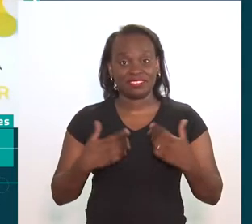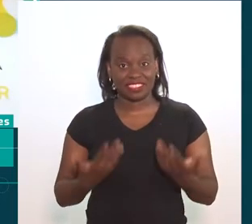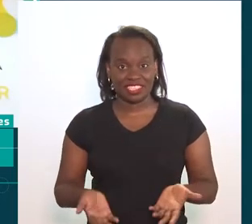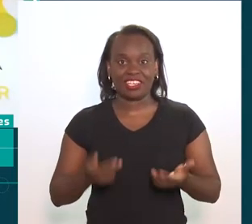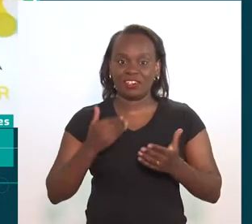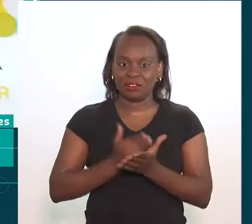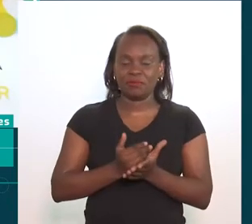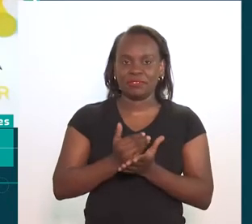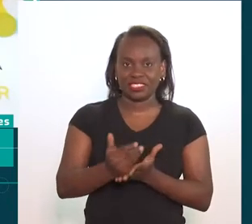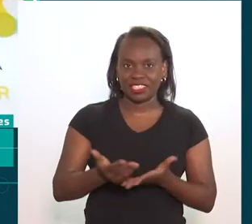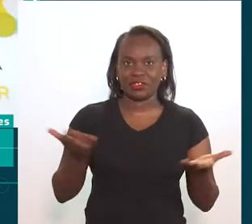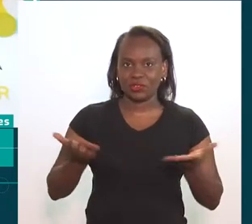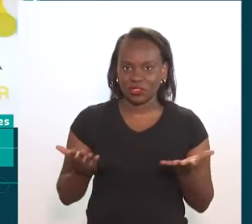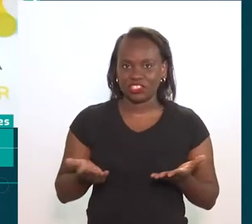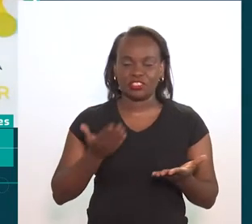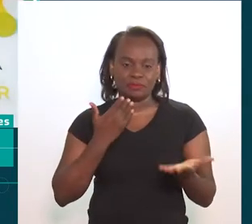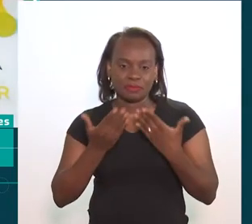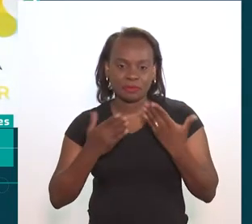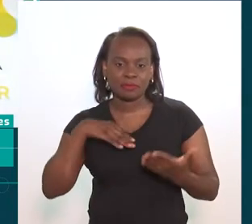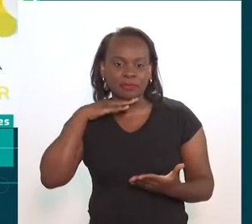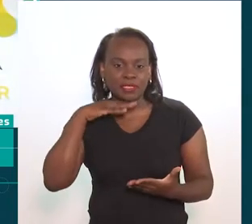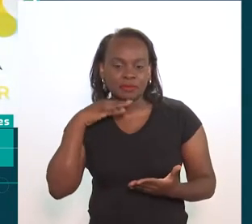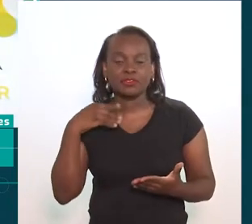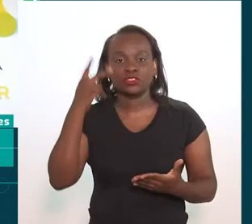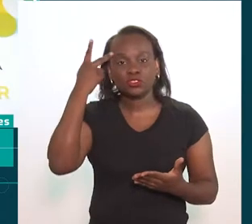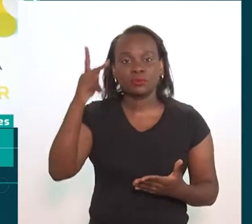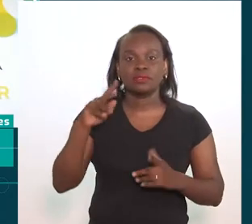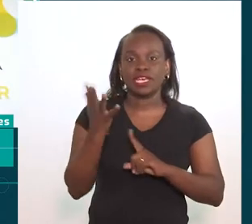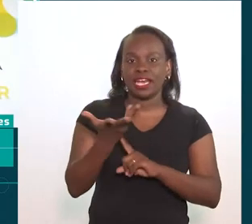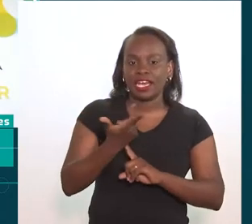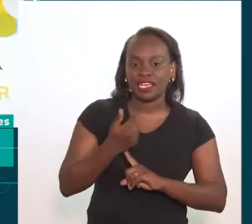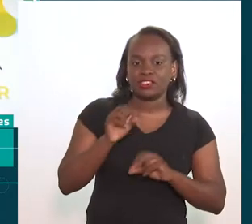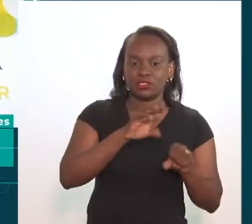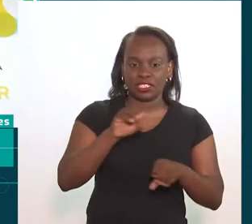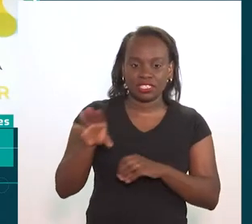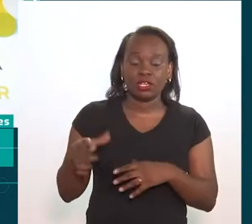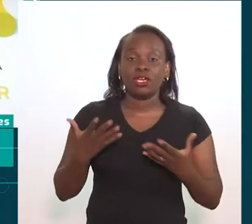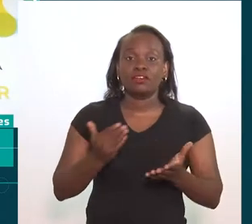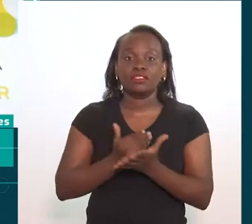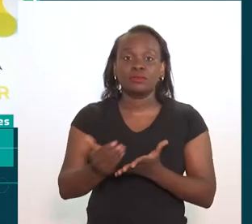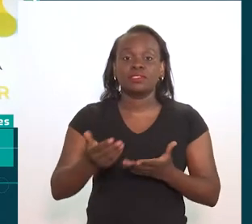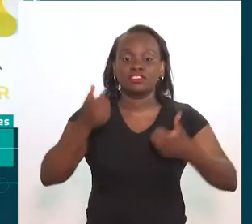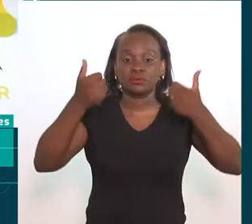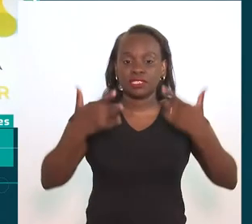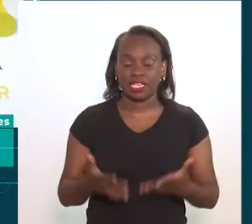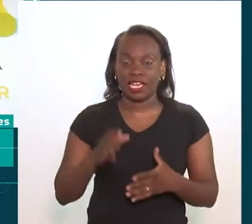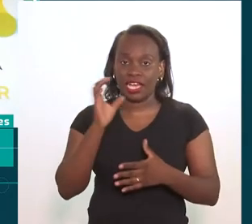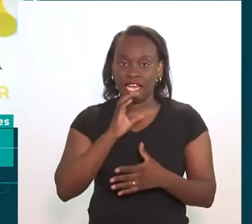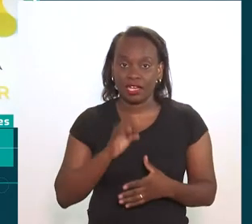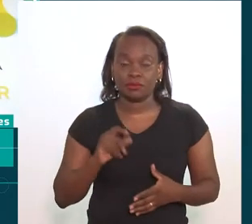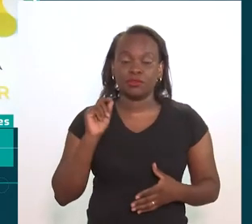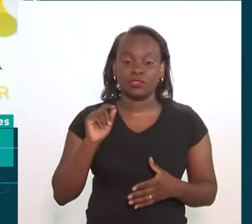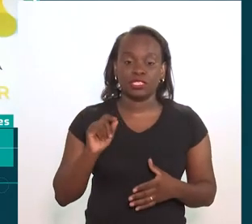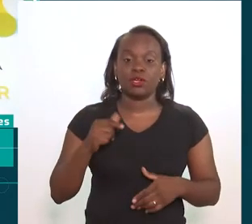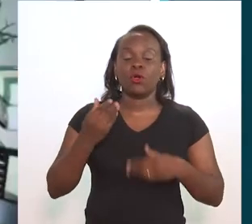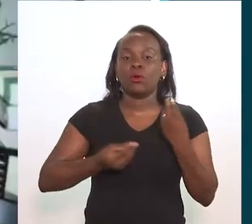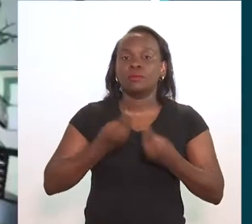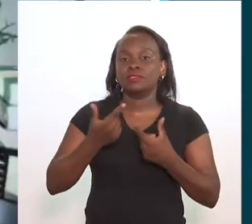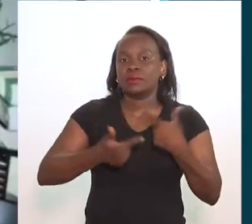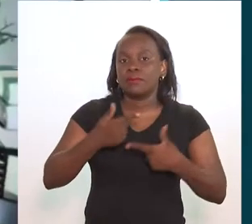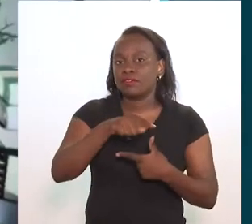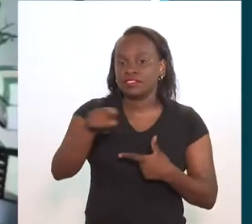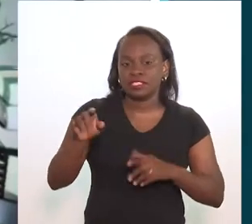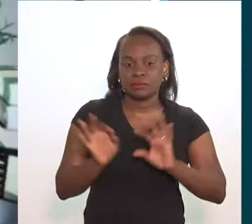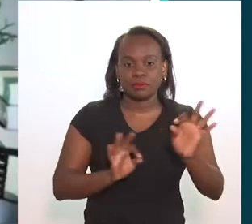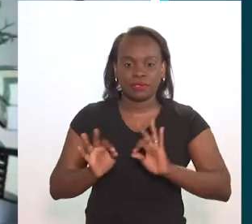Então, pra gente começar hoje o nosso bate-papo sobre arte e educação, eu queria que vocês começassem falando rapidamente como é o